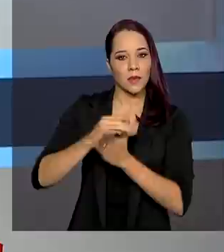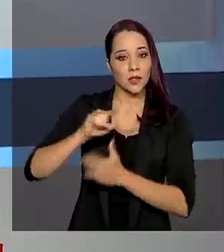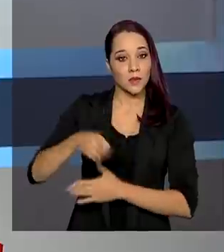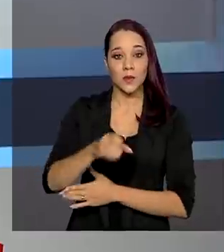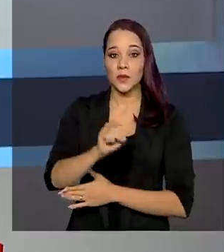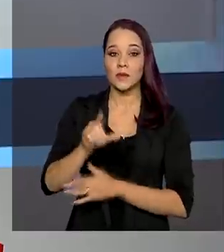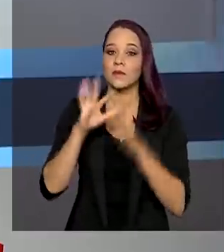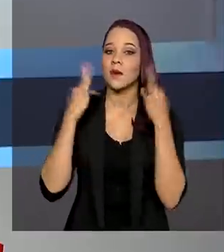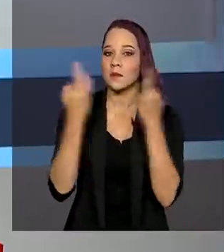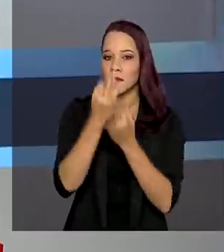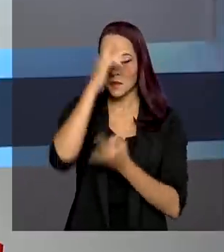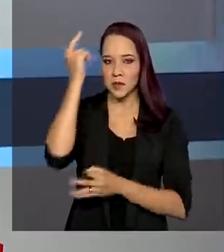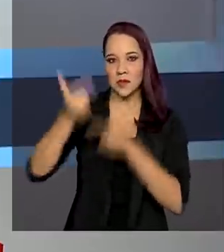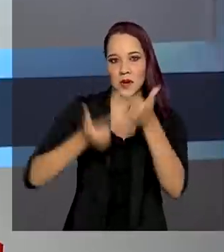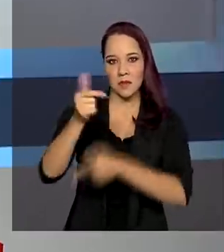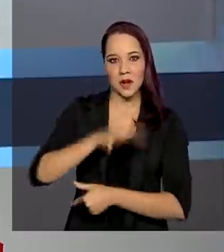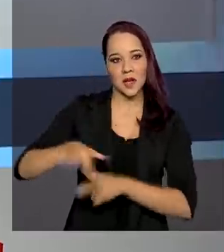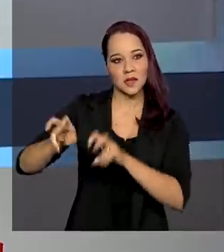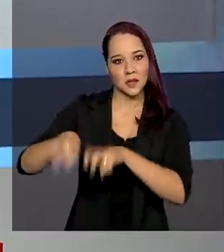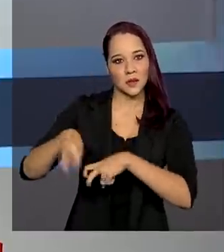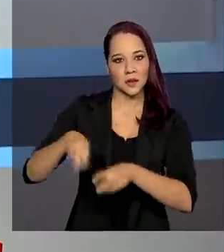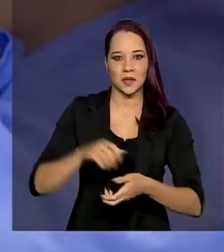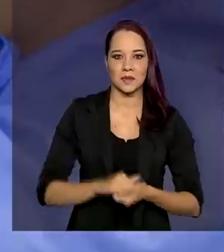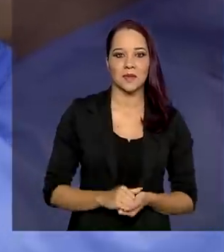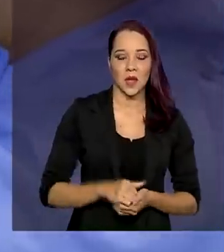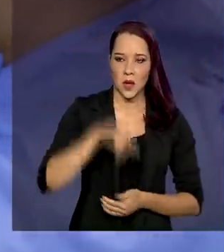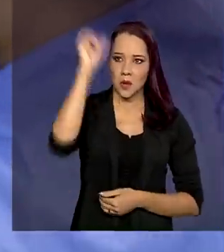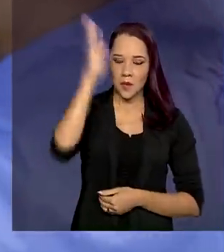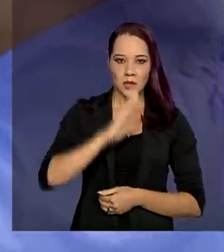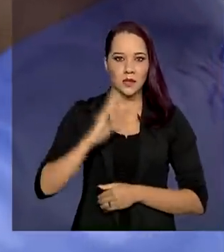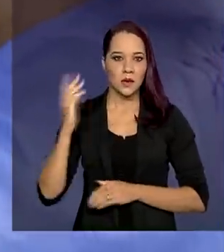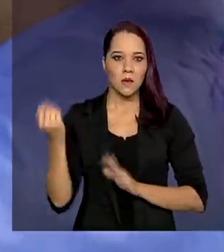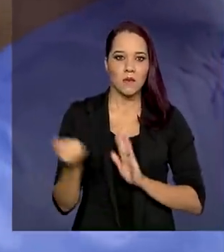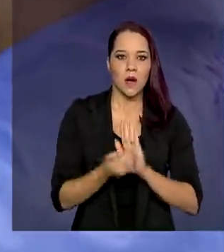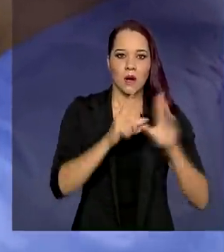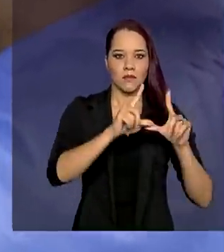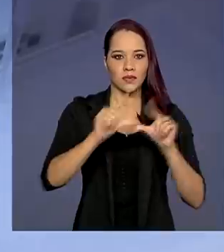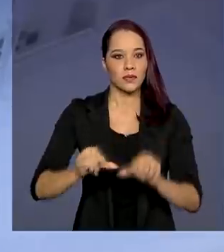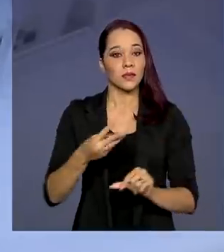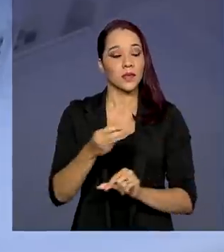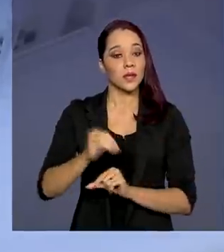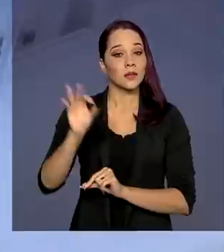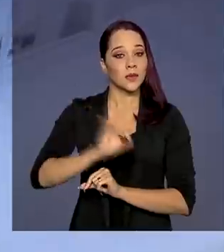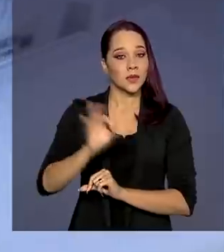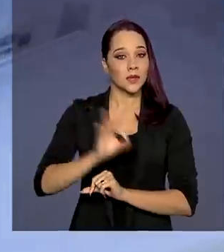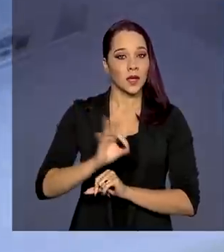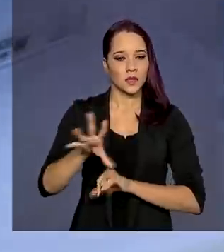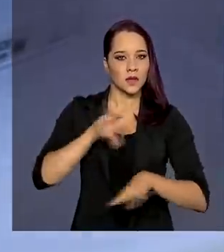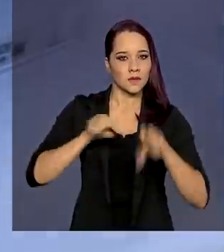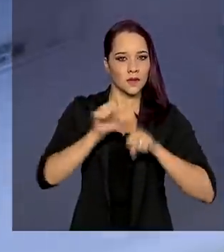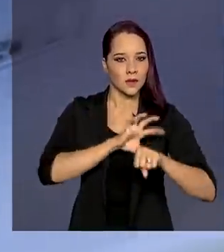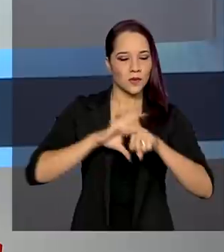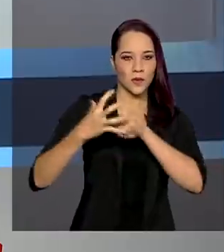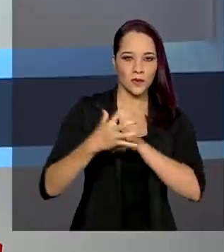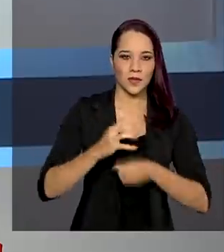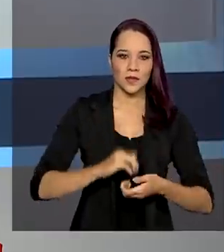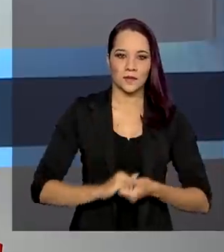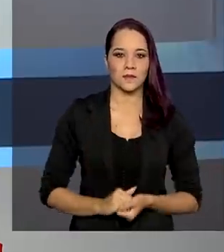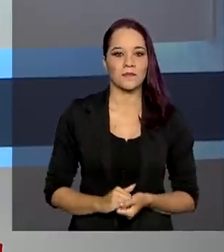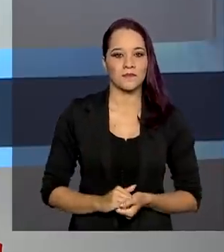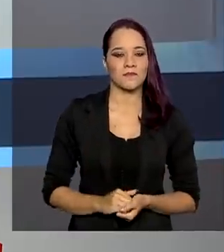famílias de agricultores. Brasil registra queda de 30% nos casos de Covid-19.